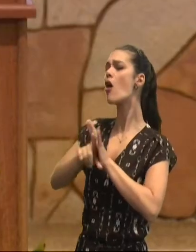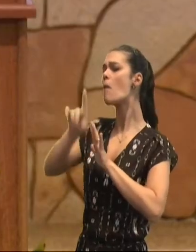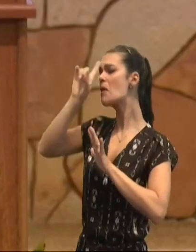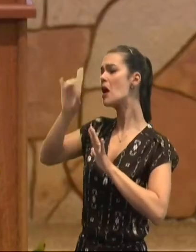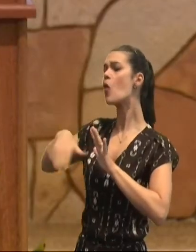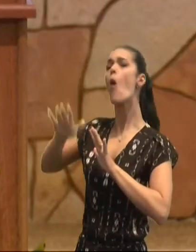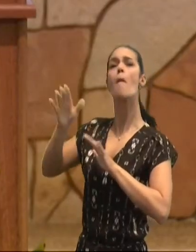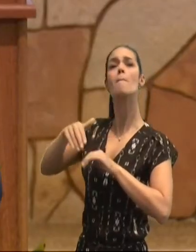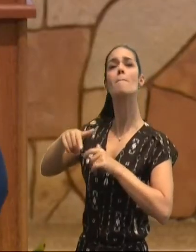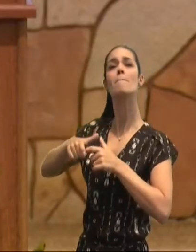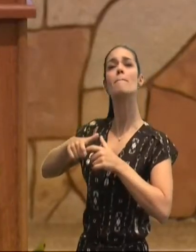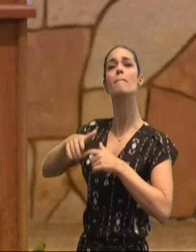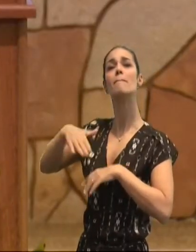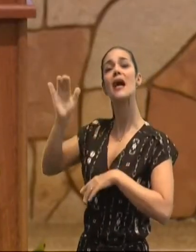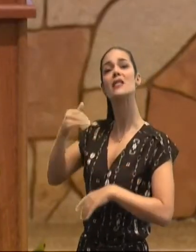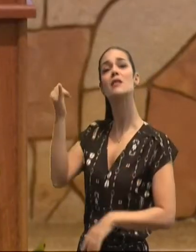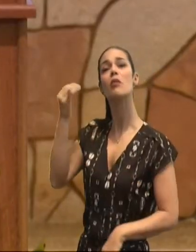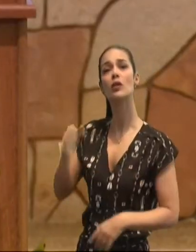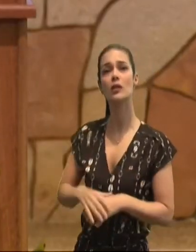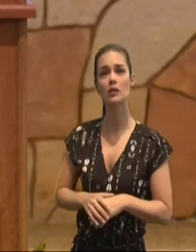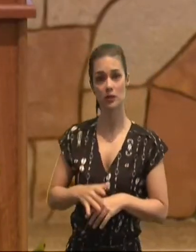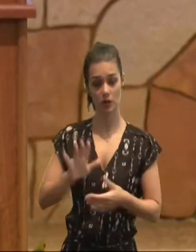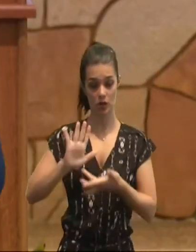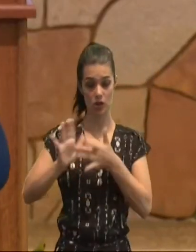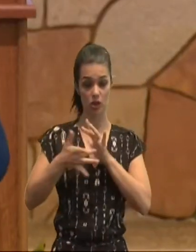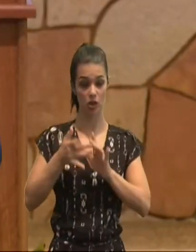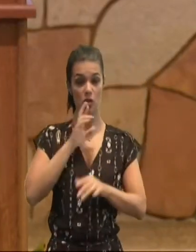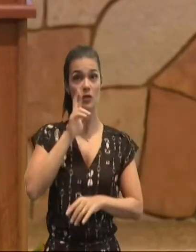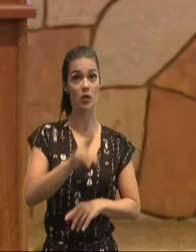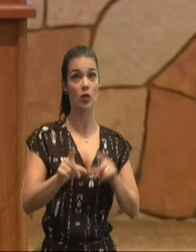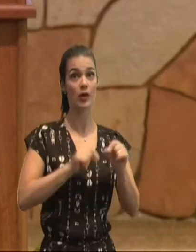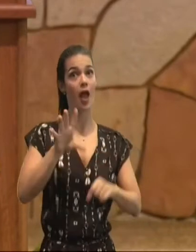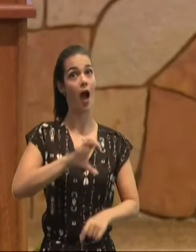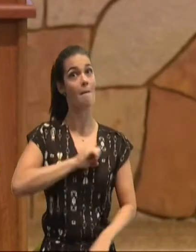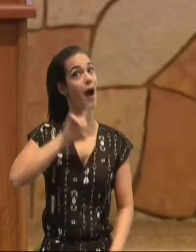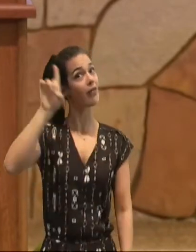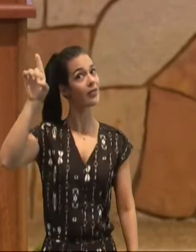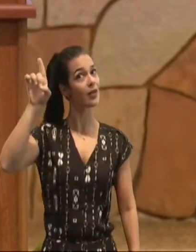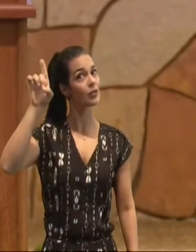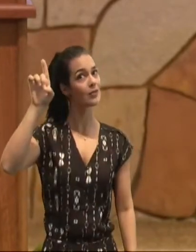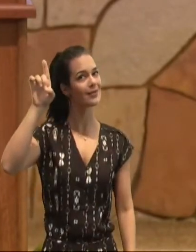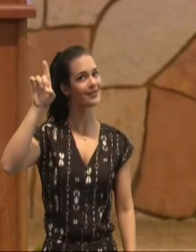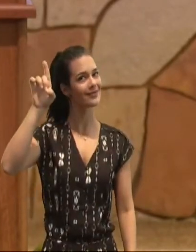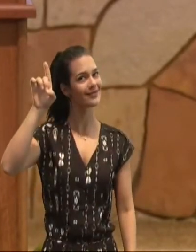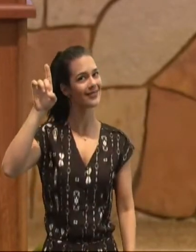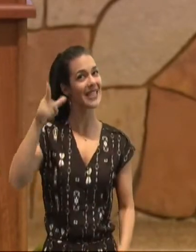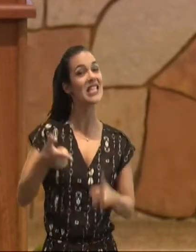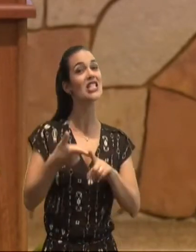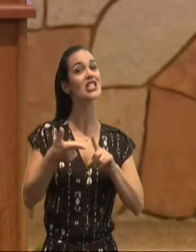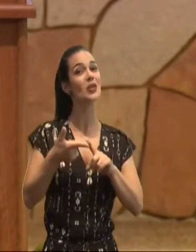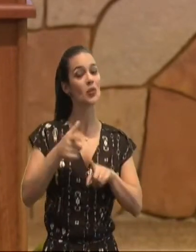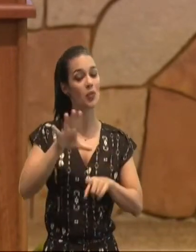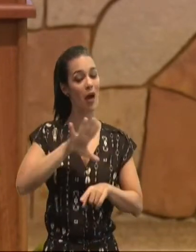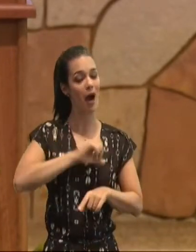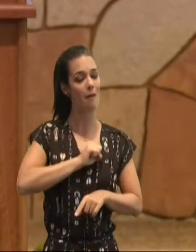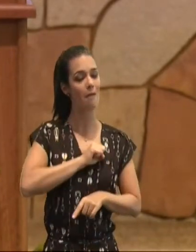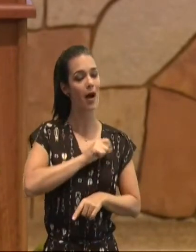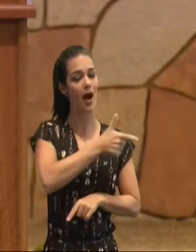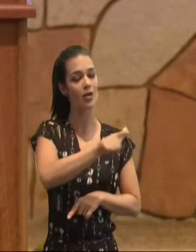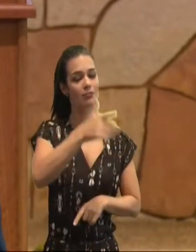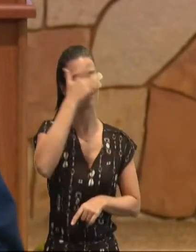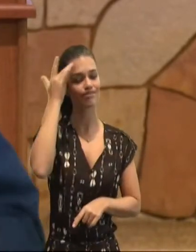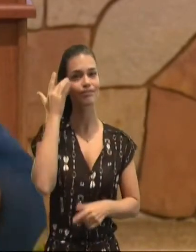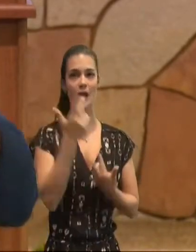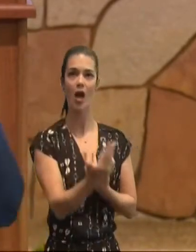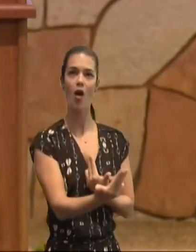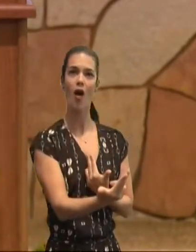e o segundo, mandamento, é igual a este, amai o seu próximo, como a ti mesmo, João, em sua primeira carta,